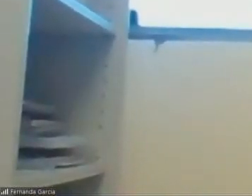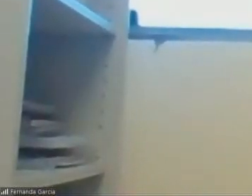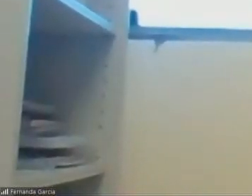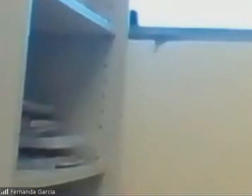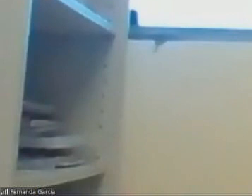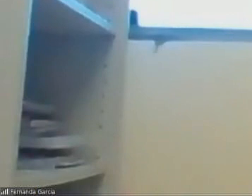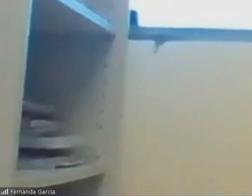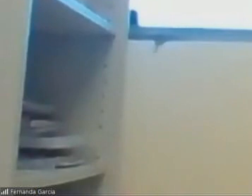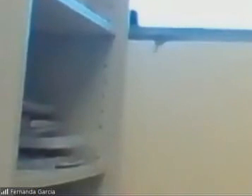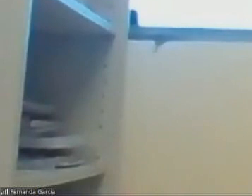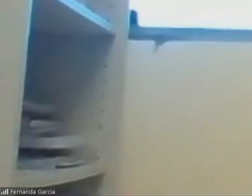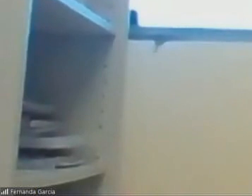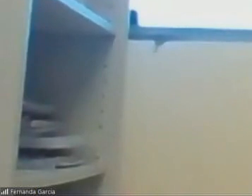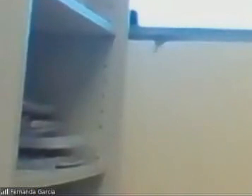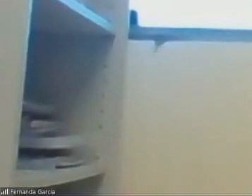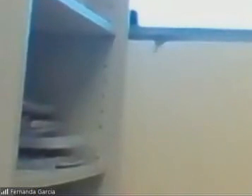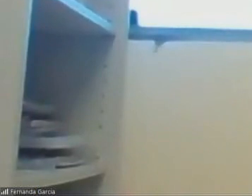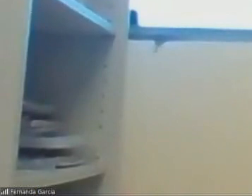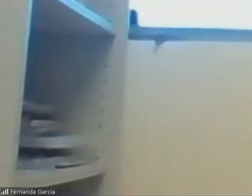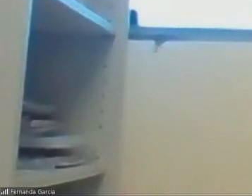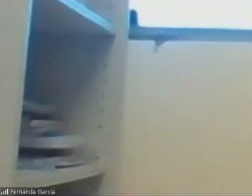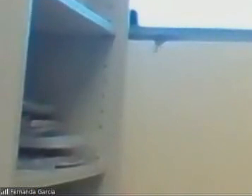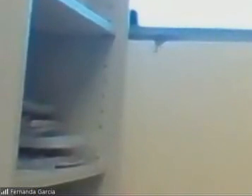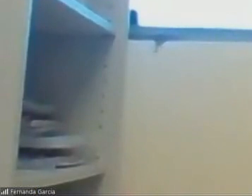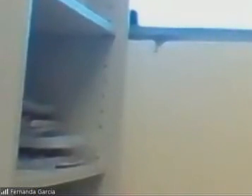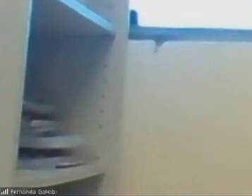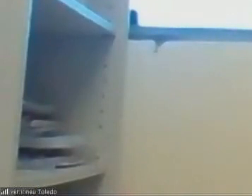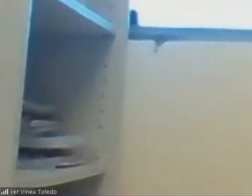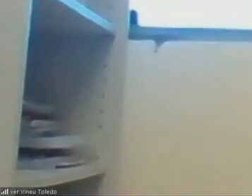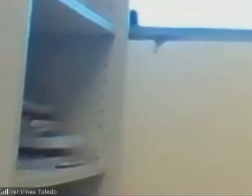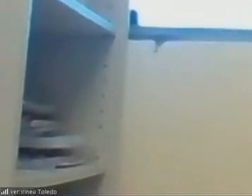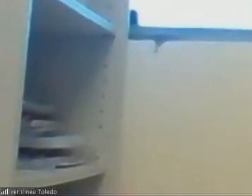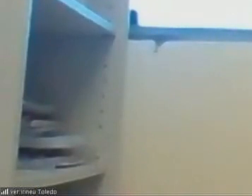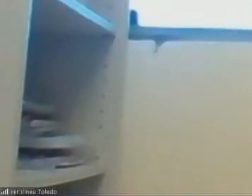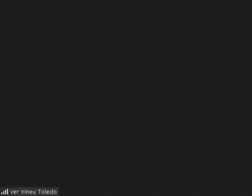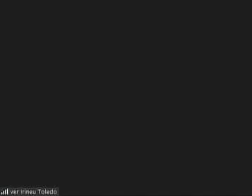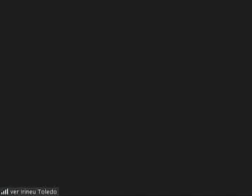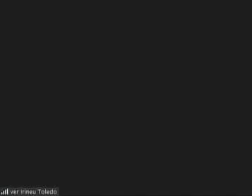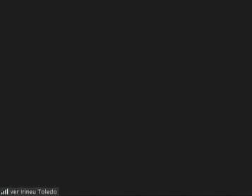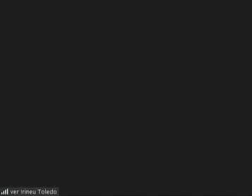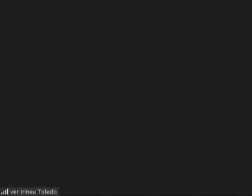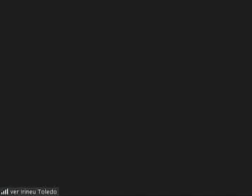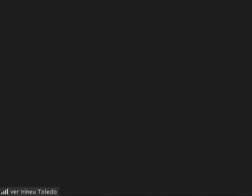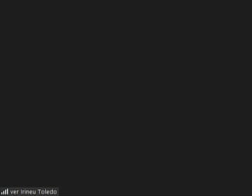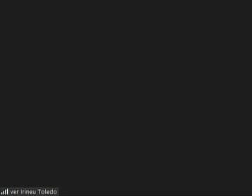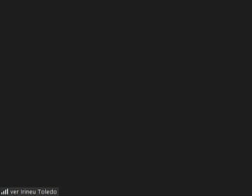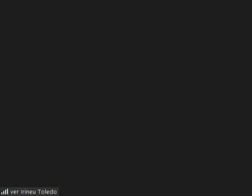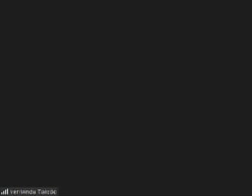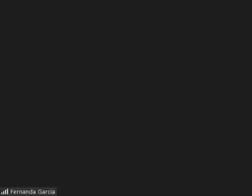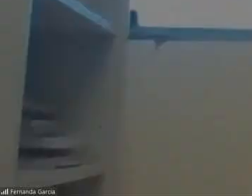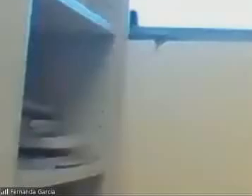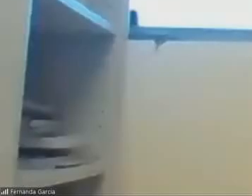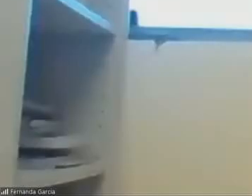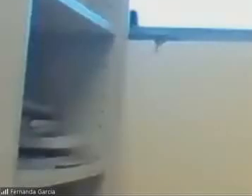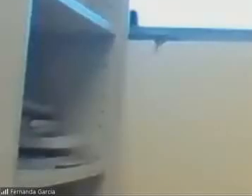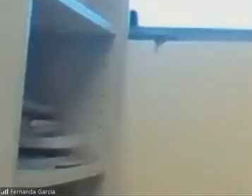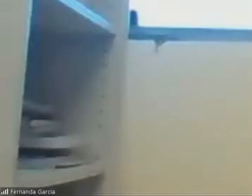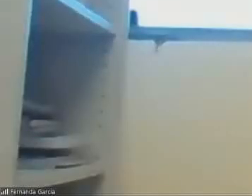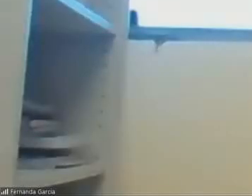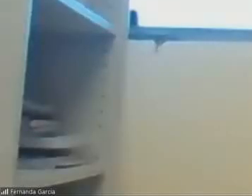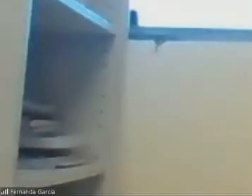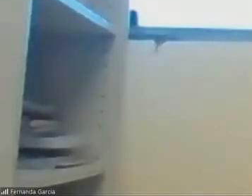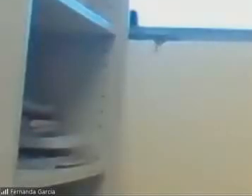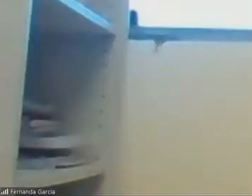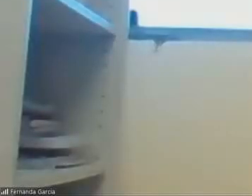importante né quando se traz aí o âmbito da discussão das mulheres que sofrem violência